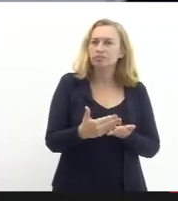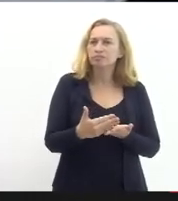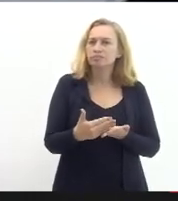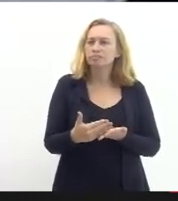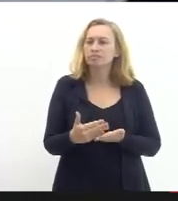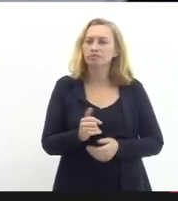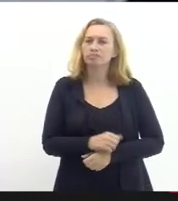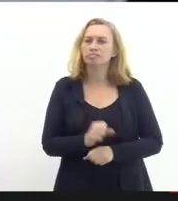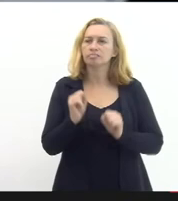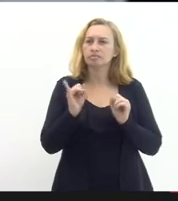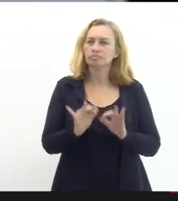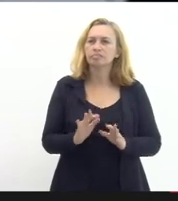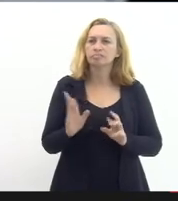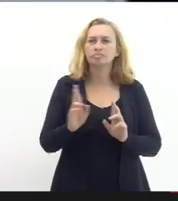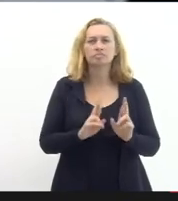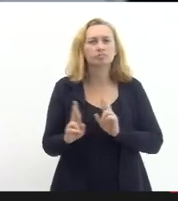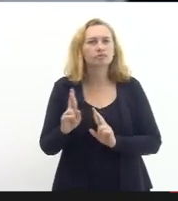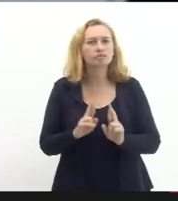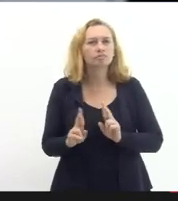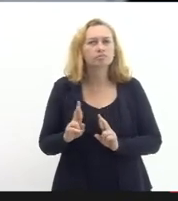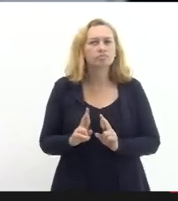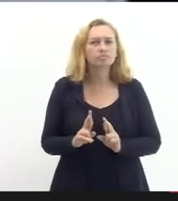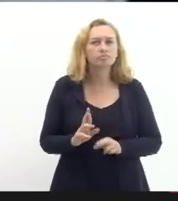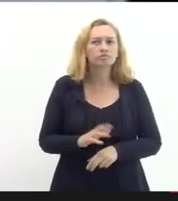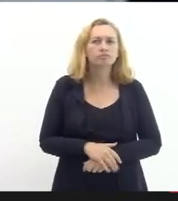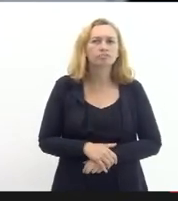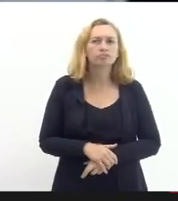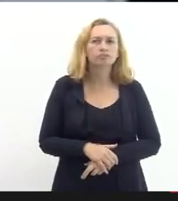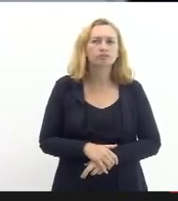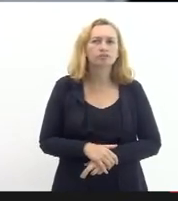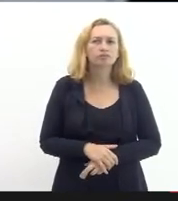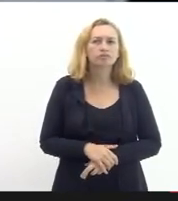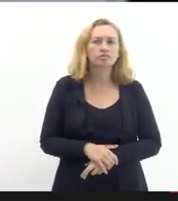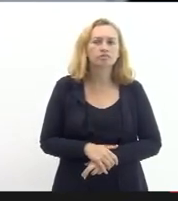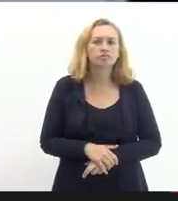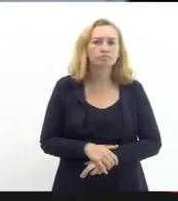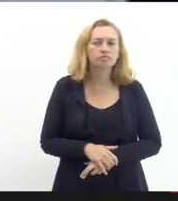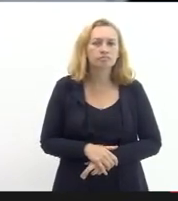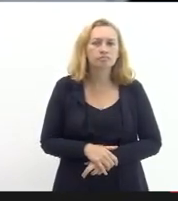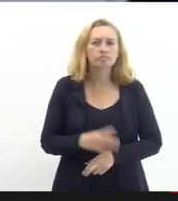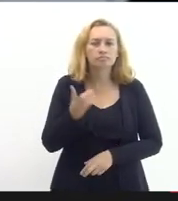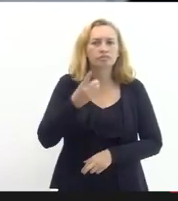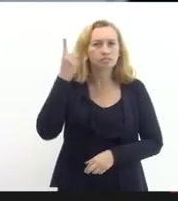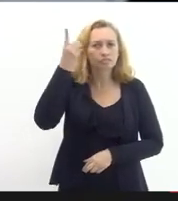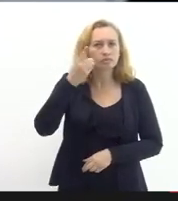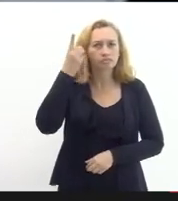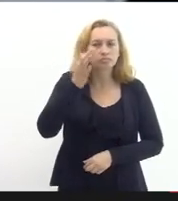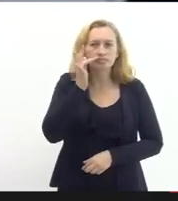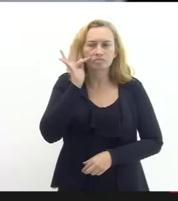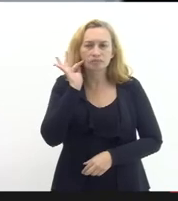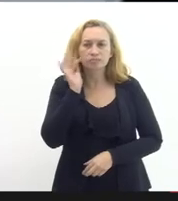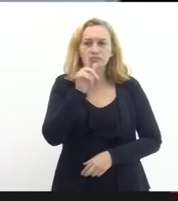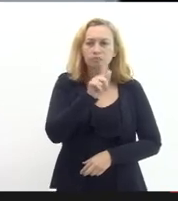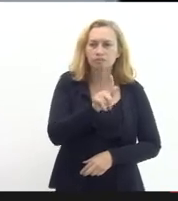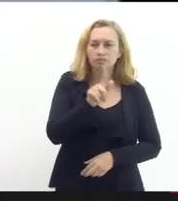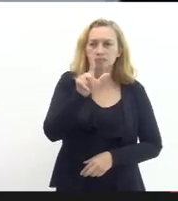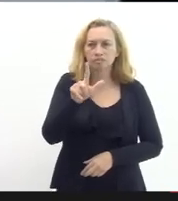relação as questões colocadas pelo direito da Patrícia aqui em relação ao GLP